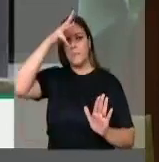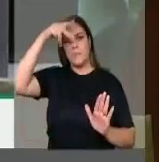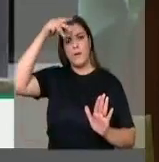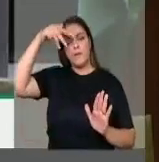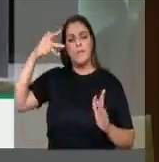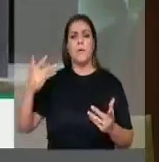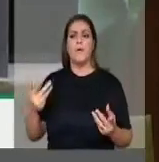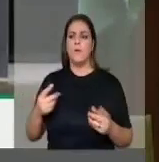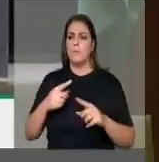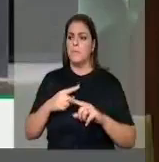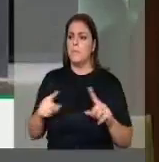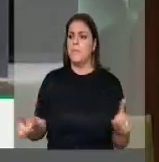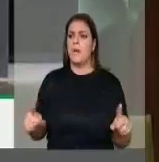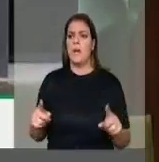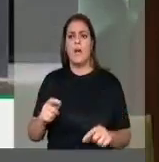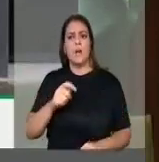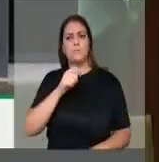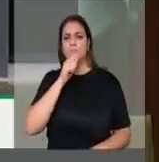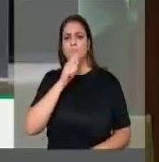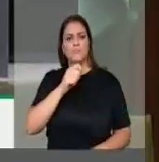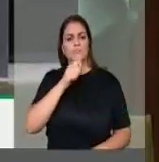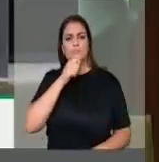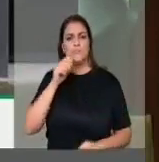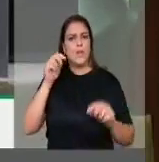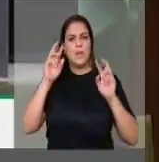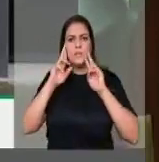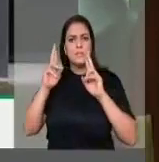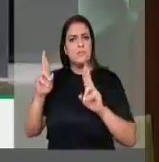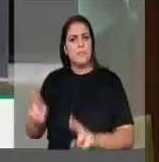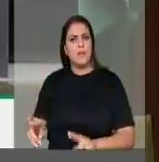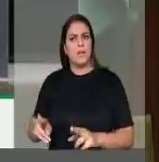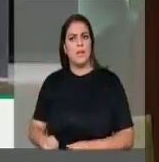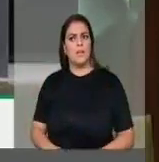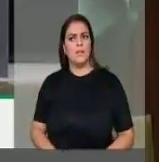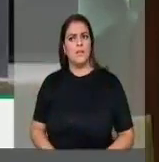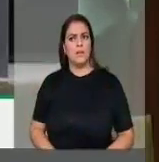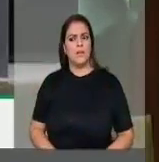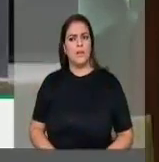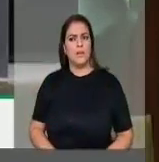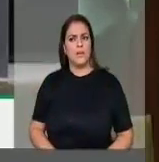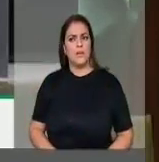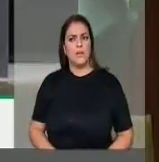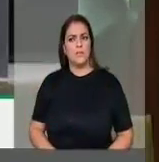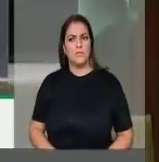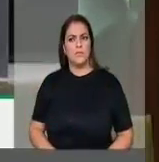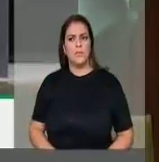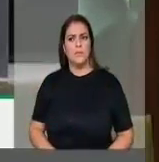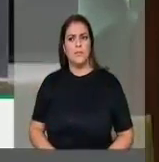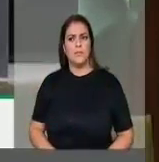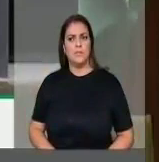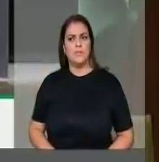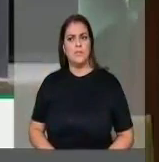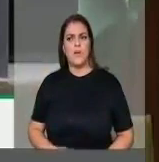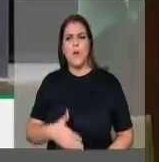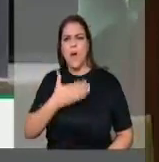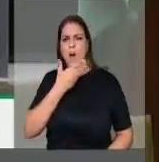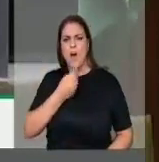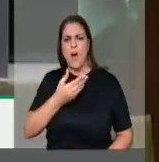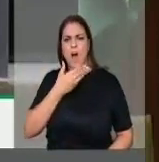os homens ainda não tenham percebido que essa possessão, essa doença, esse